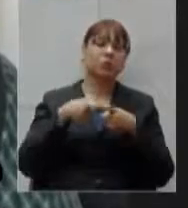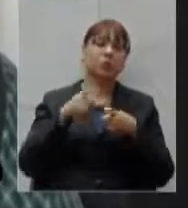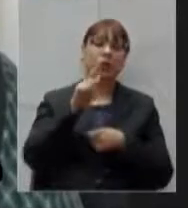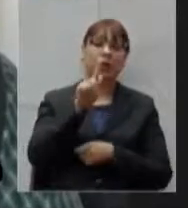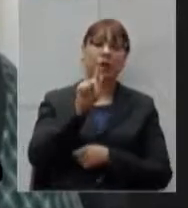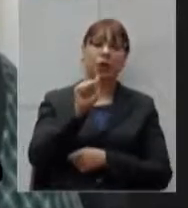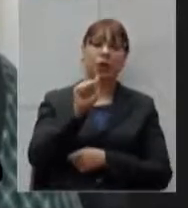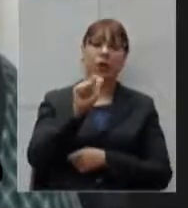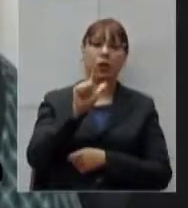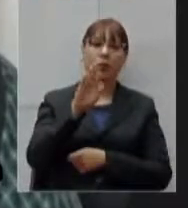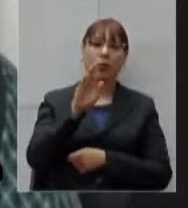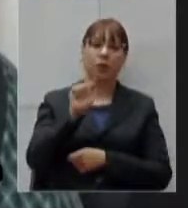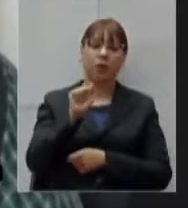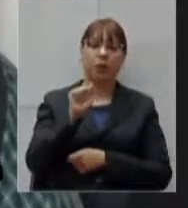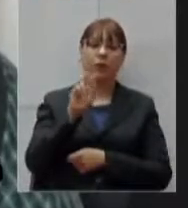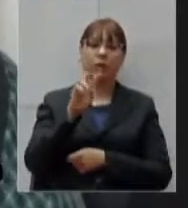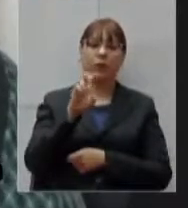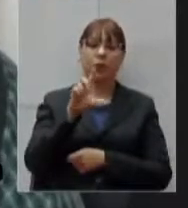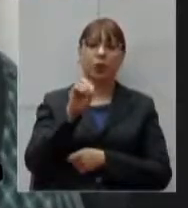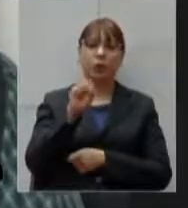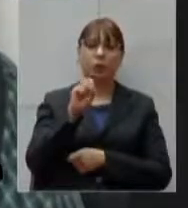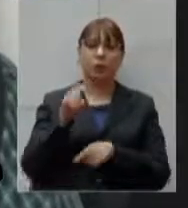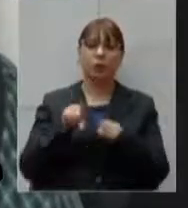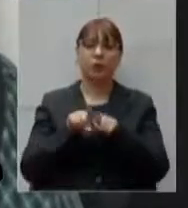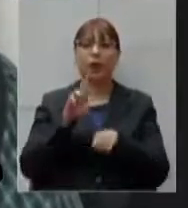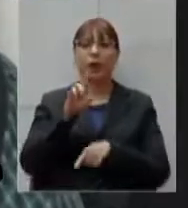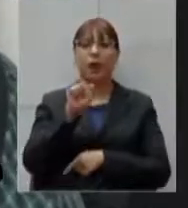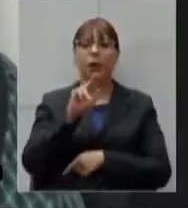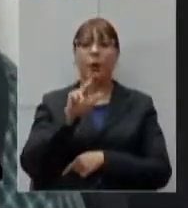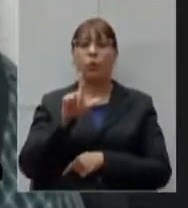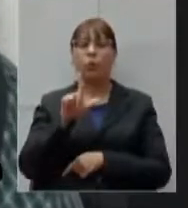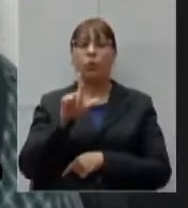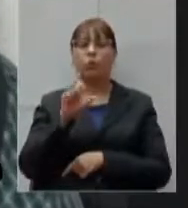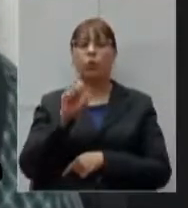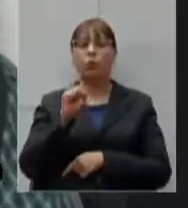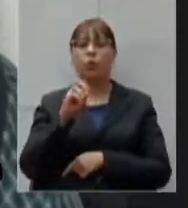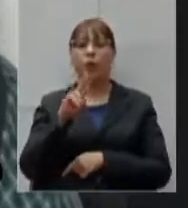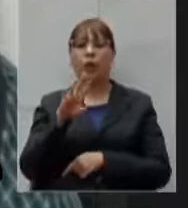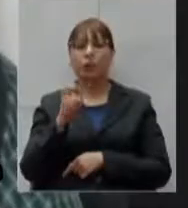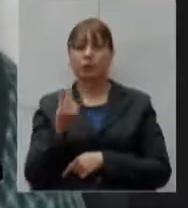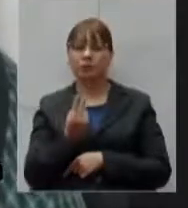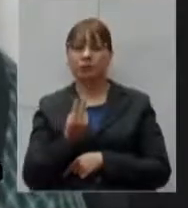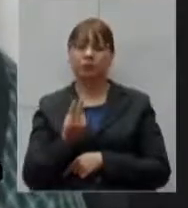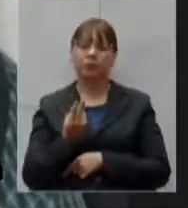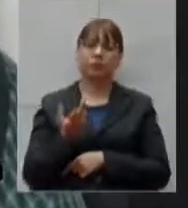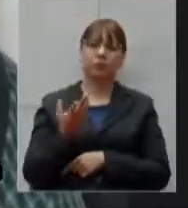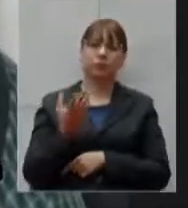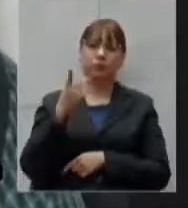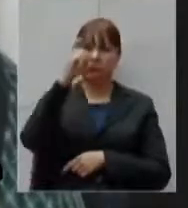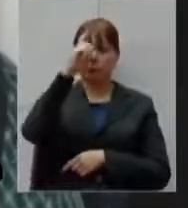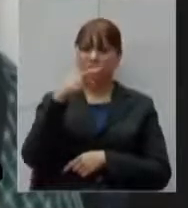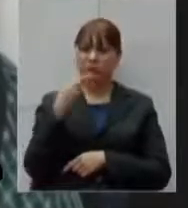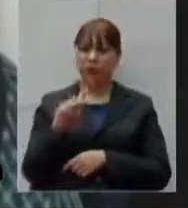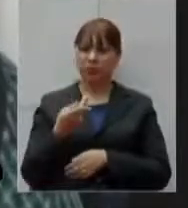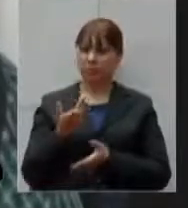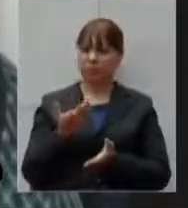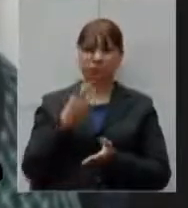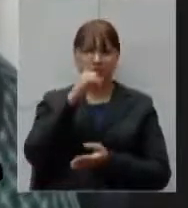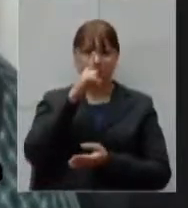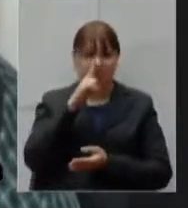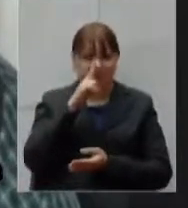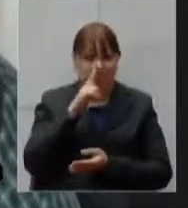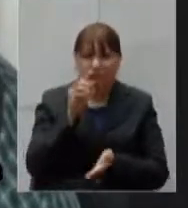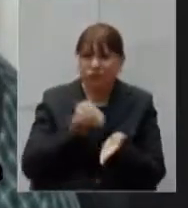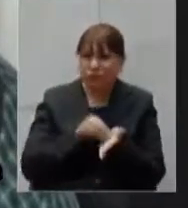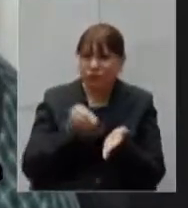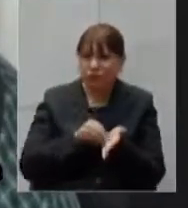e o hospital Raul Soares vários setores da comunidade estão relatando uma grave descontinuidade do tratamento